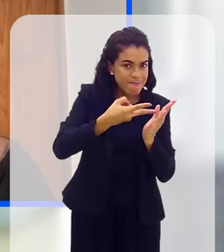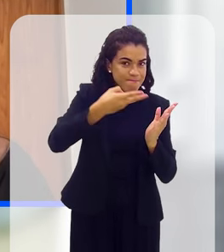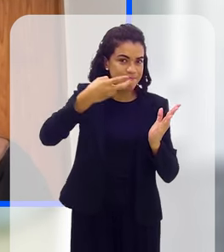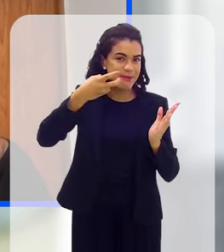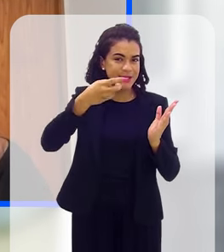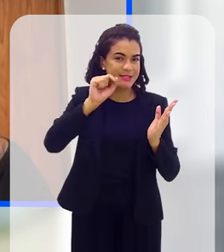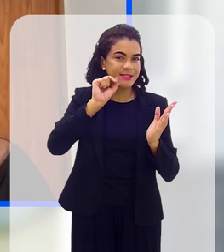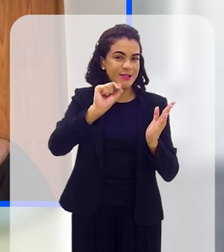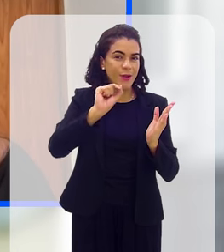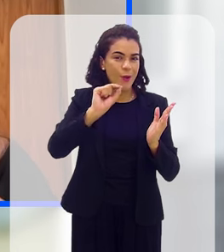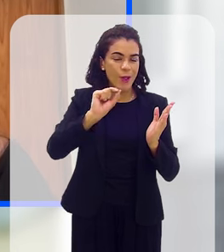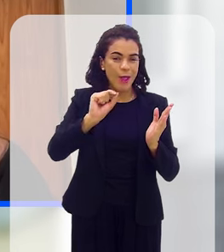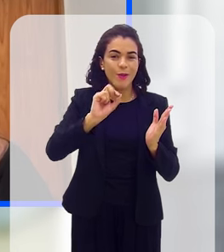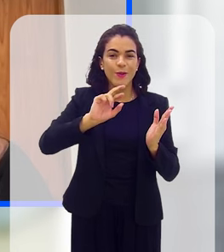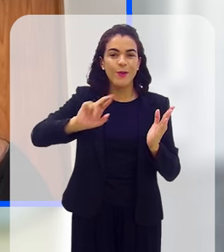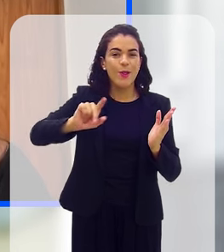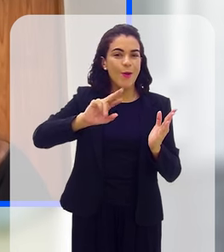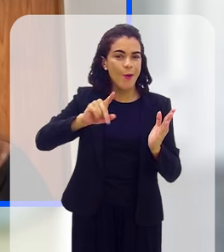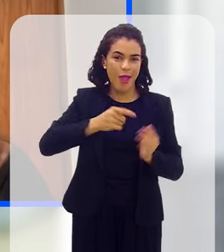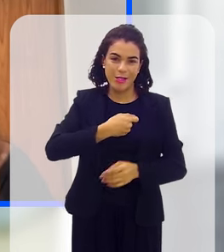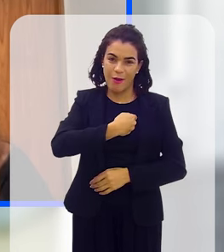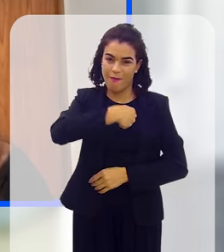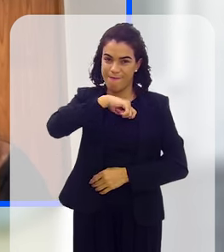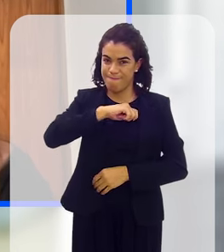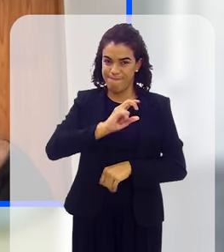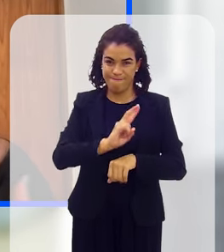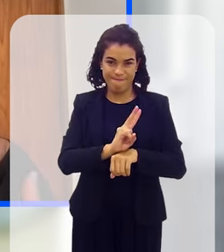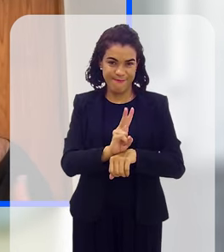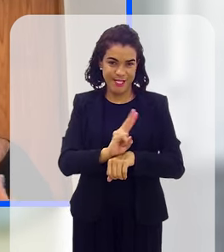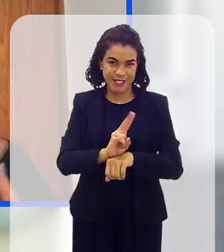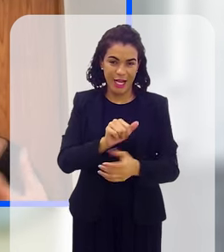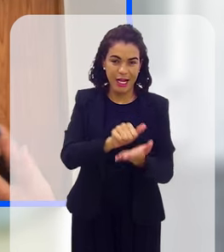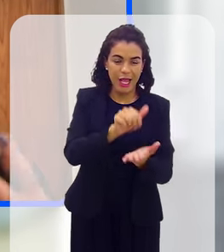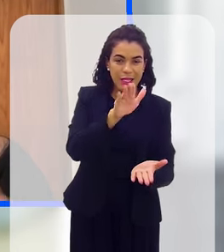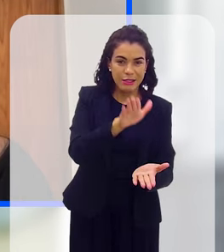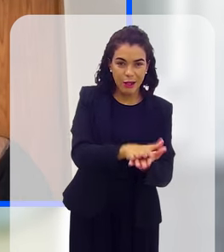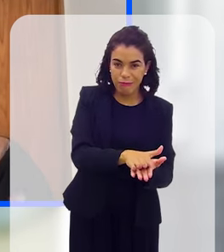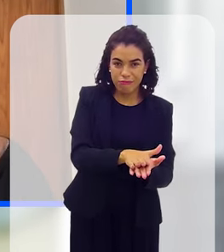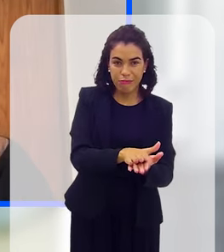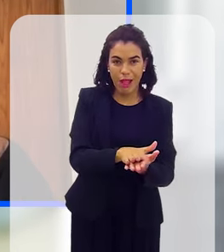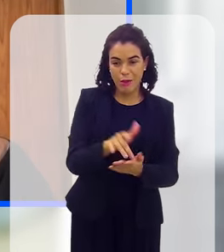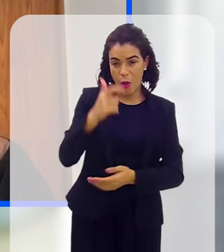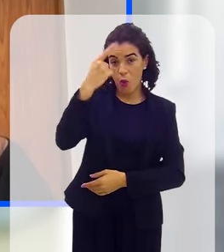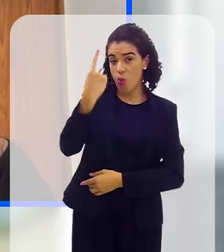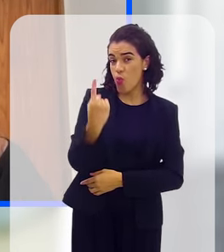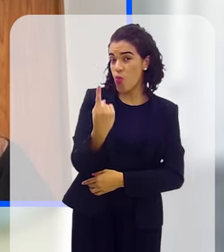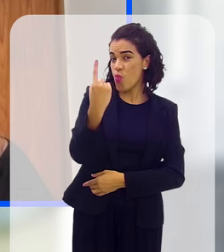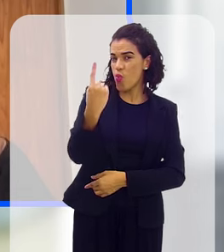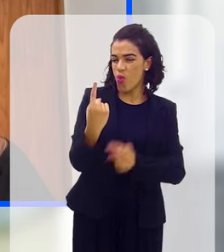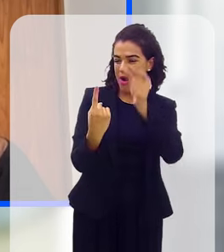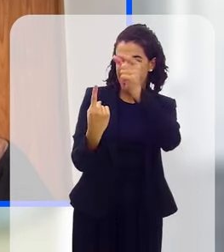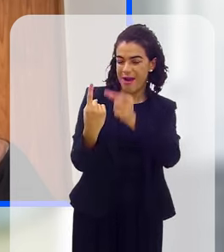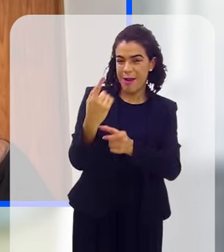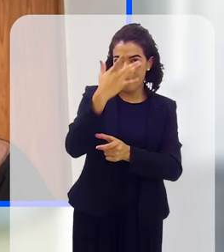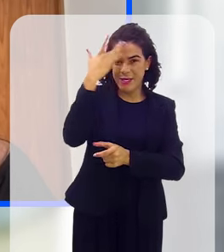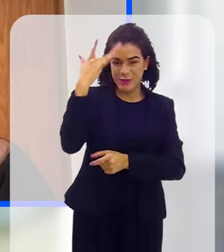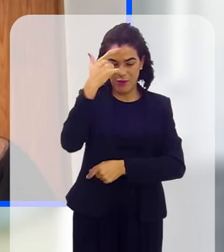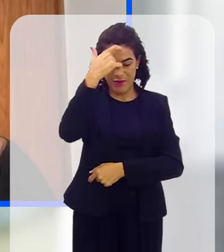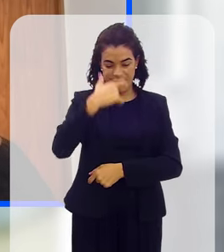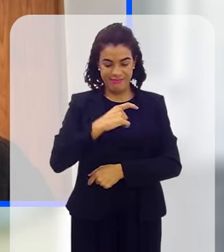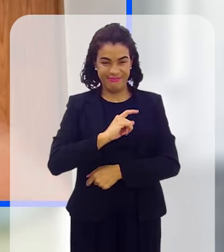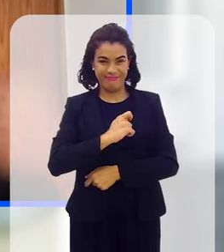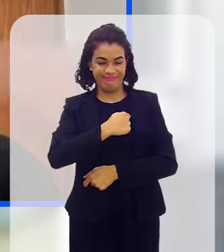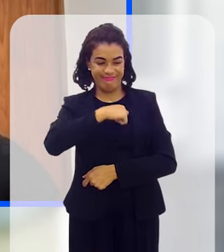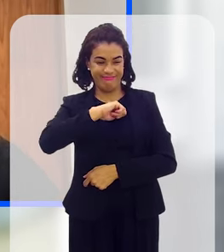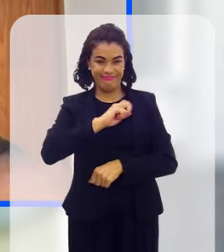não são passíveis de serem fiscalizadas, auditadas por uma pessoa, por um contingente pequeno de agentes públicos, elas